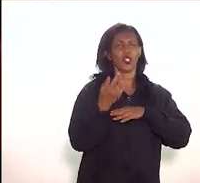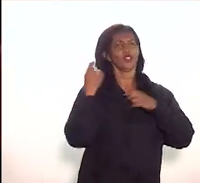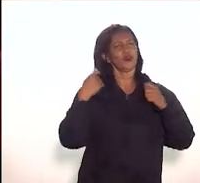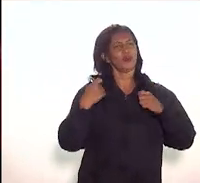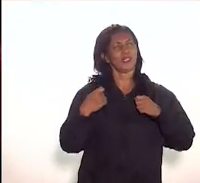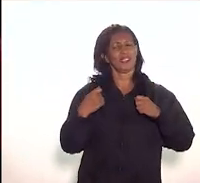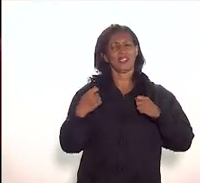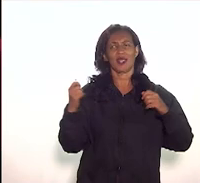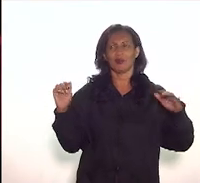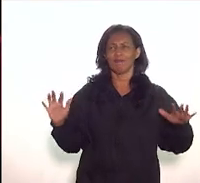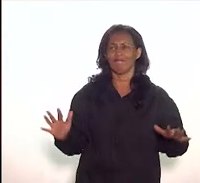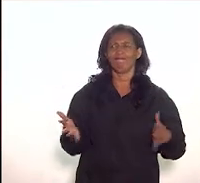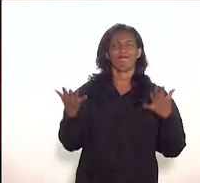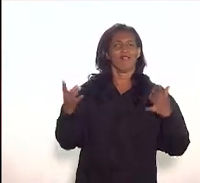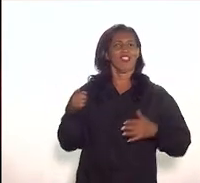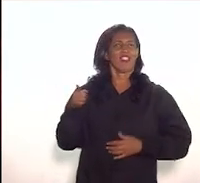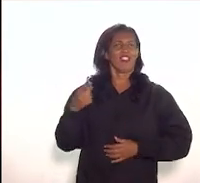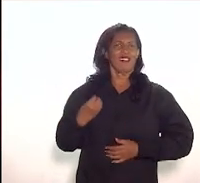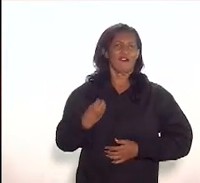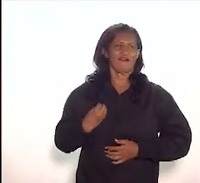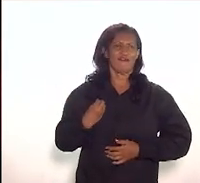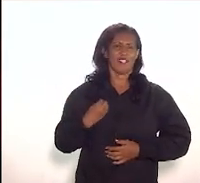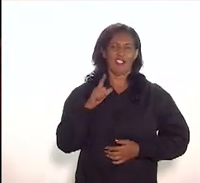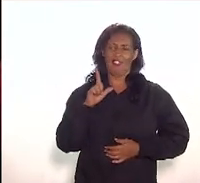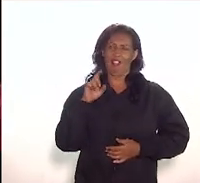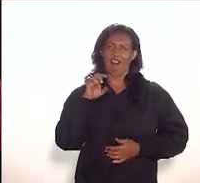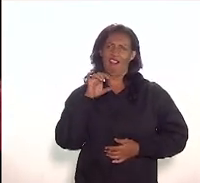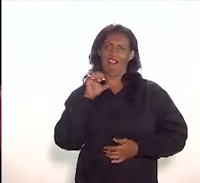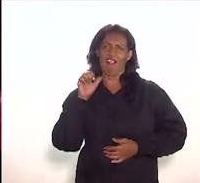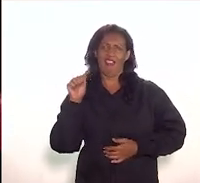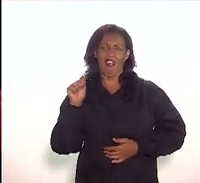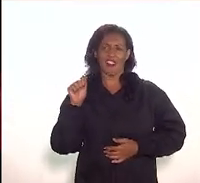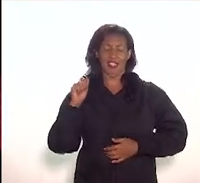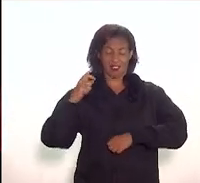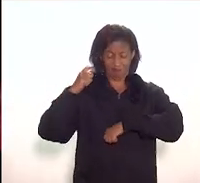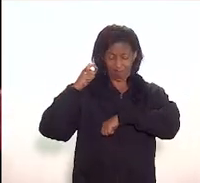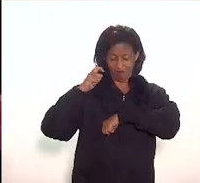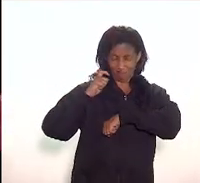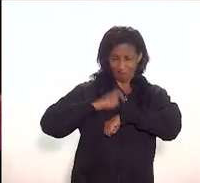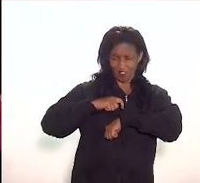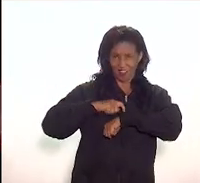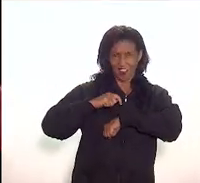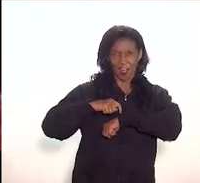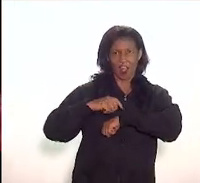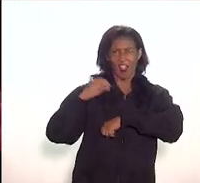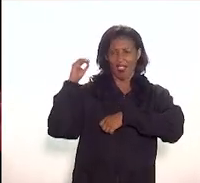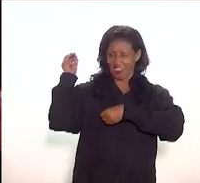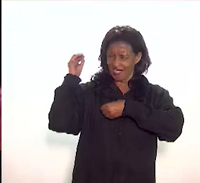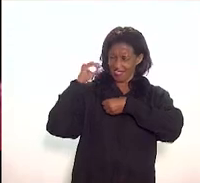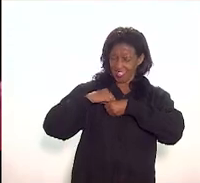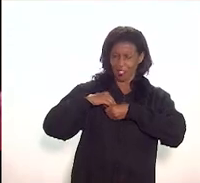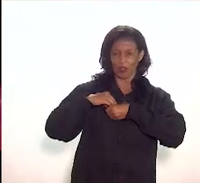o Carlos Lessa imediatamente foi aberto dentro desse percurso um